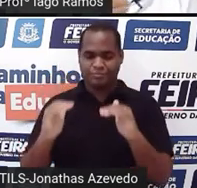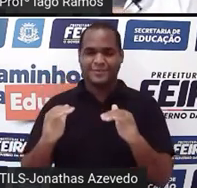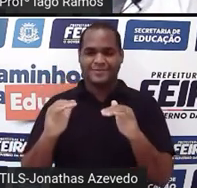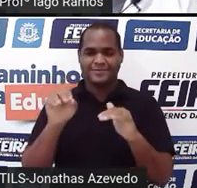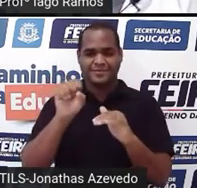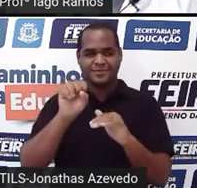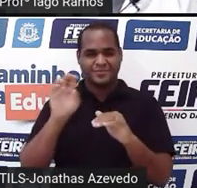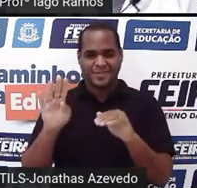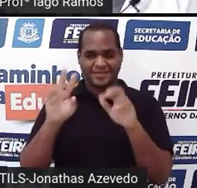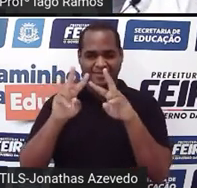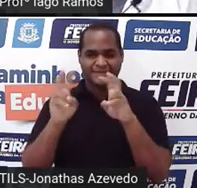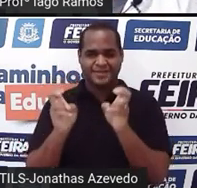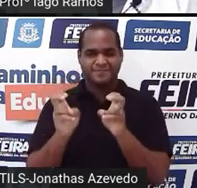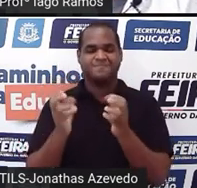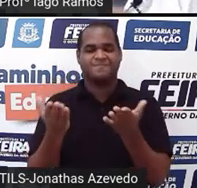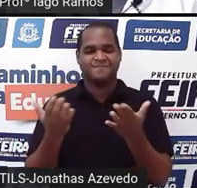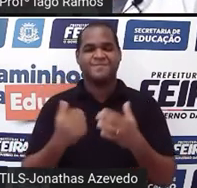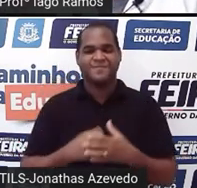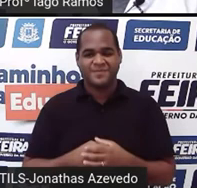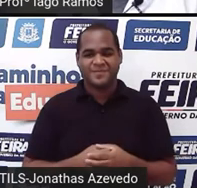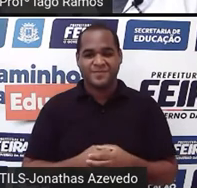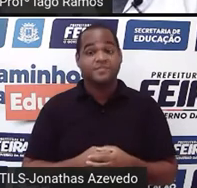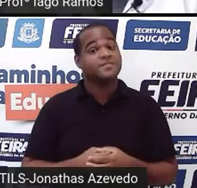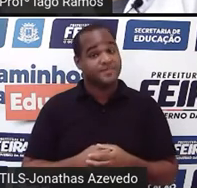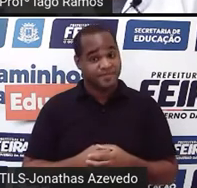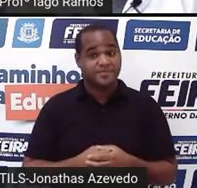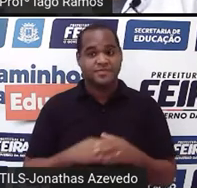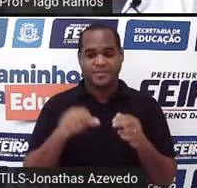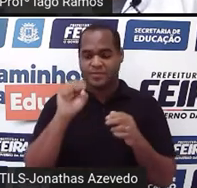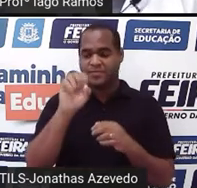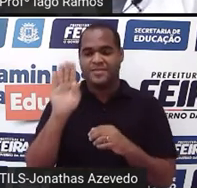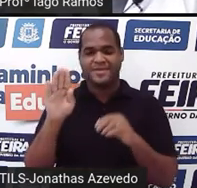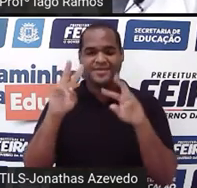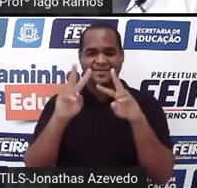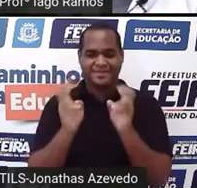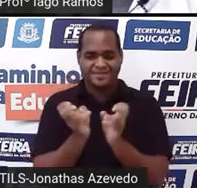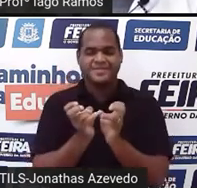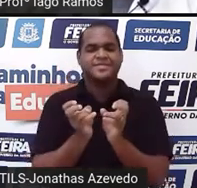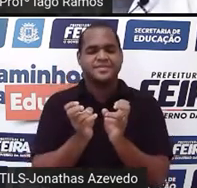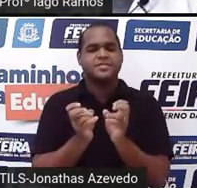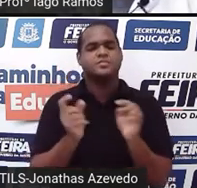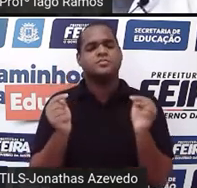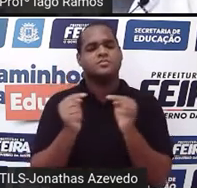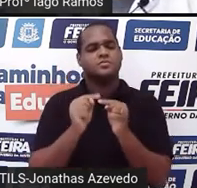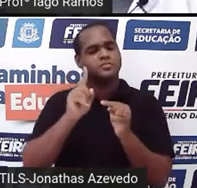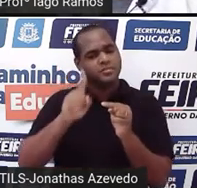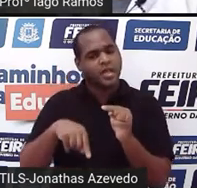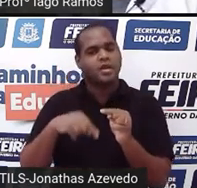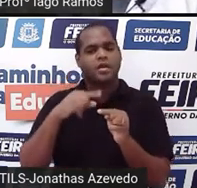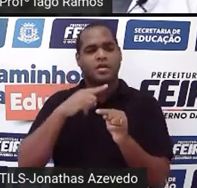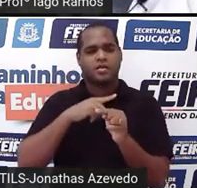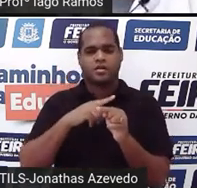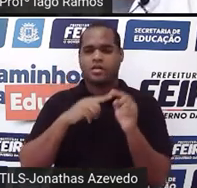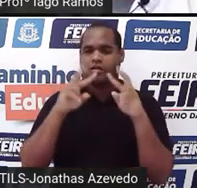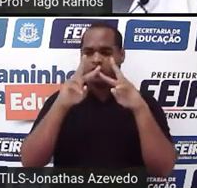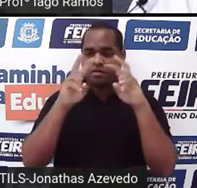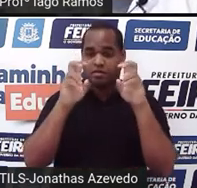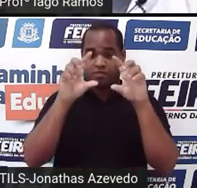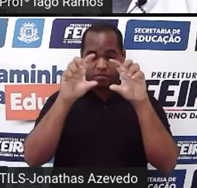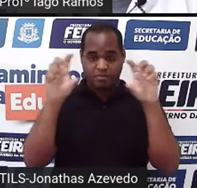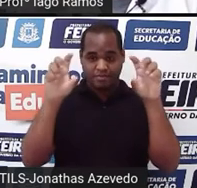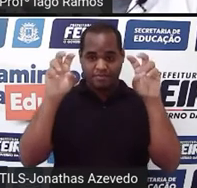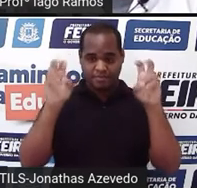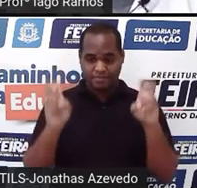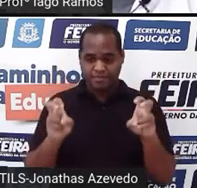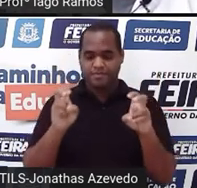Abaixo do título, tá bom? Por isso que é subtítulo. Então, ali, abaixo do título, que é o subtítulo,